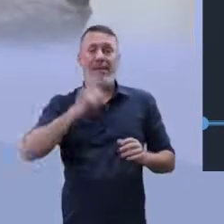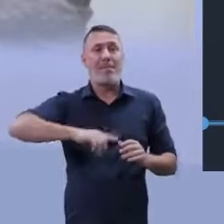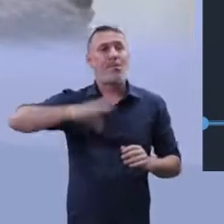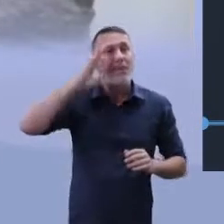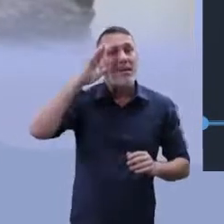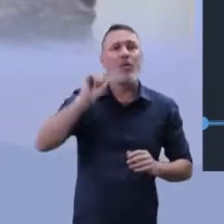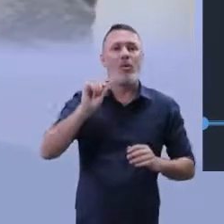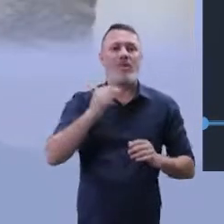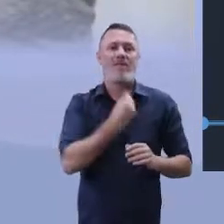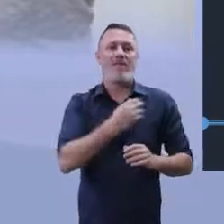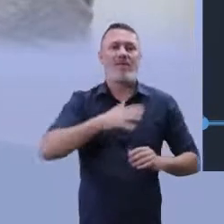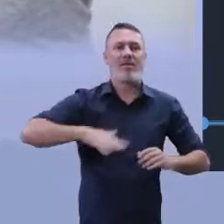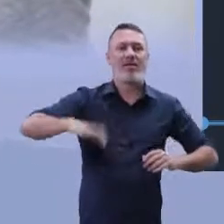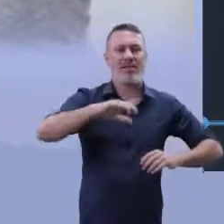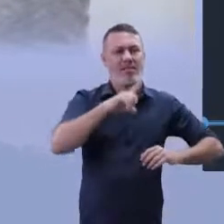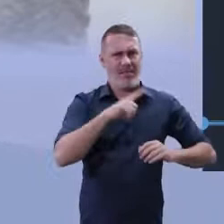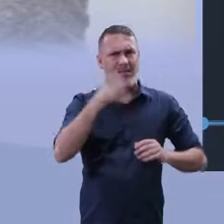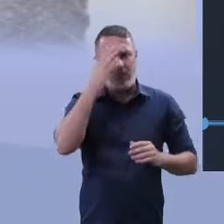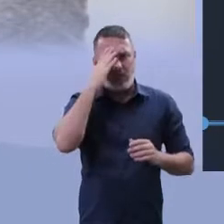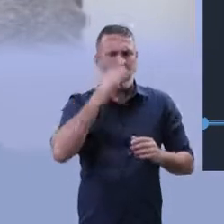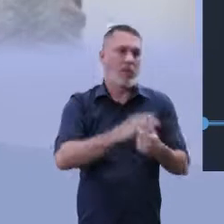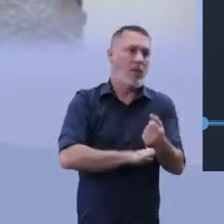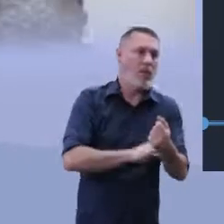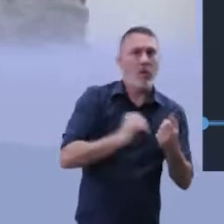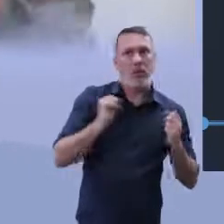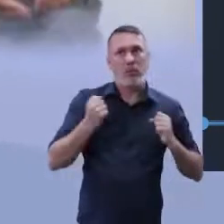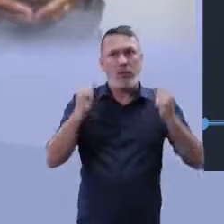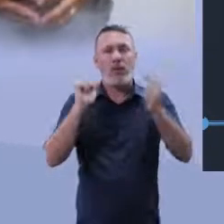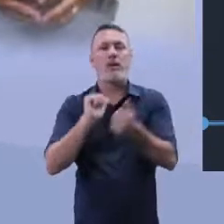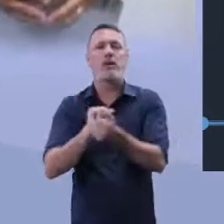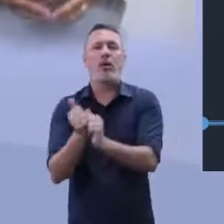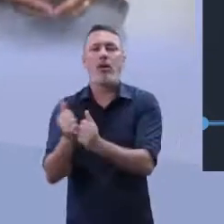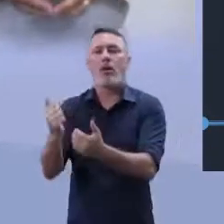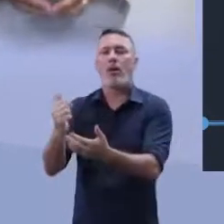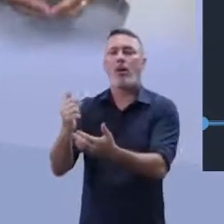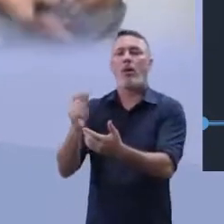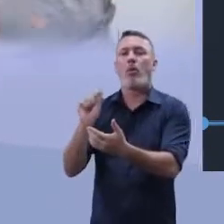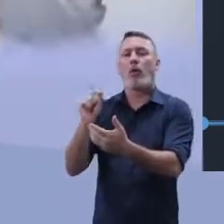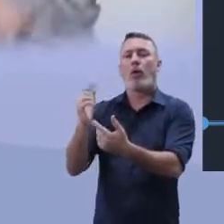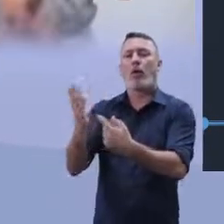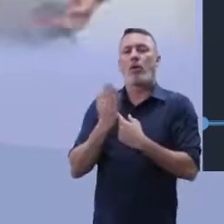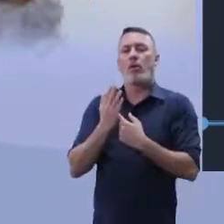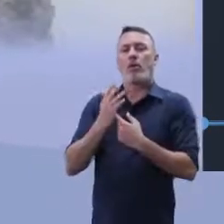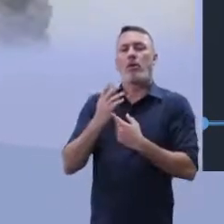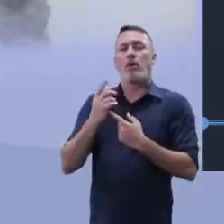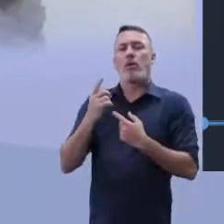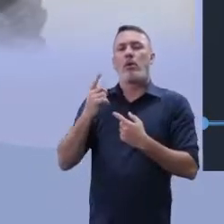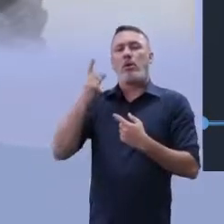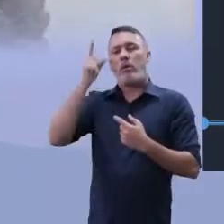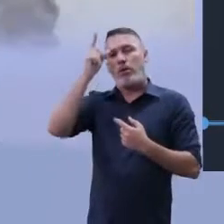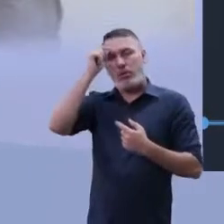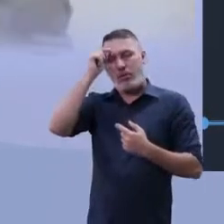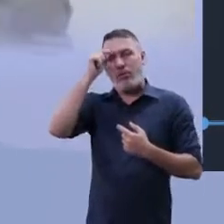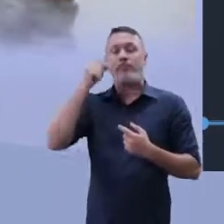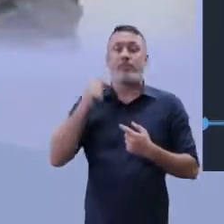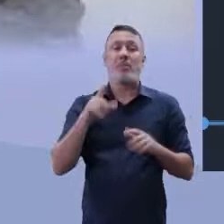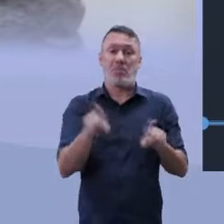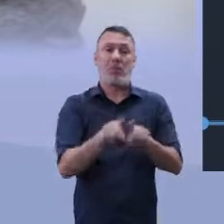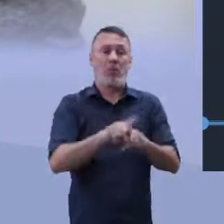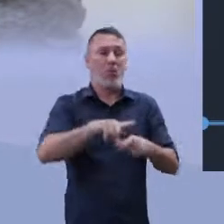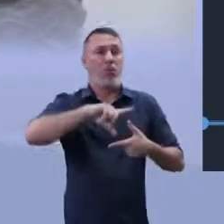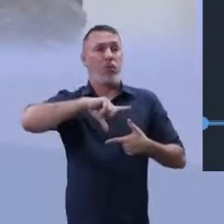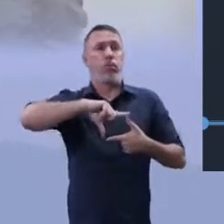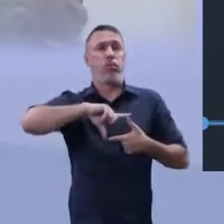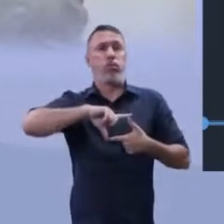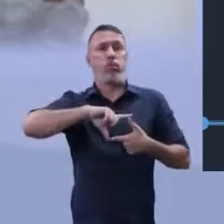que são essenciais na nossa vida estressante. O esporte é muito bom para isso. Lembra que nós falamos sobre sedentarismo e o próprio sedentarismo,